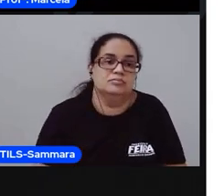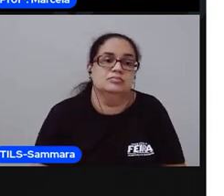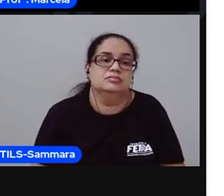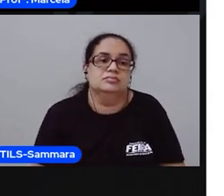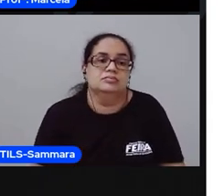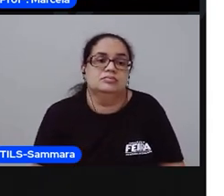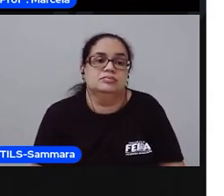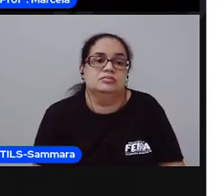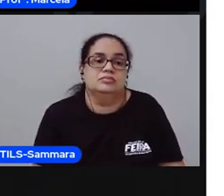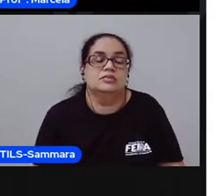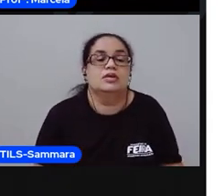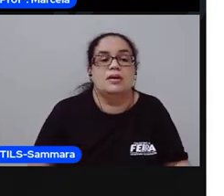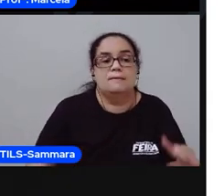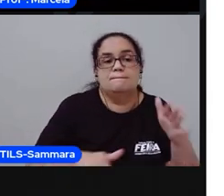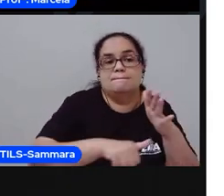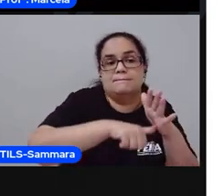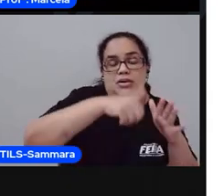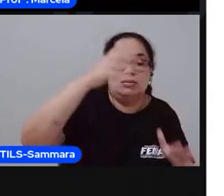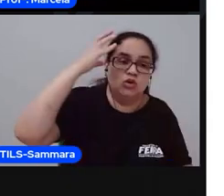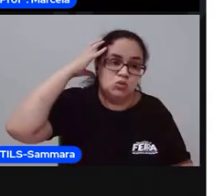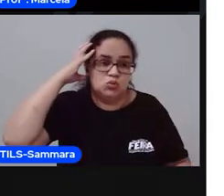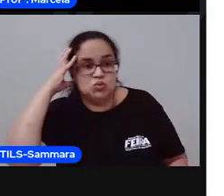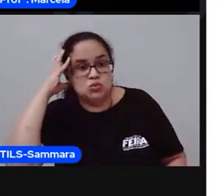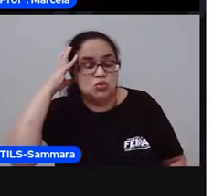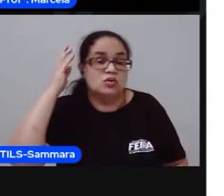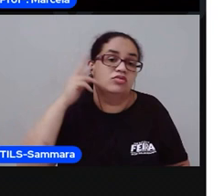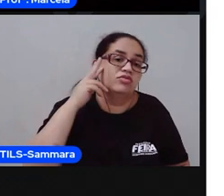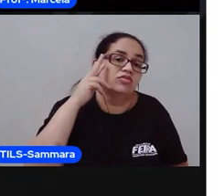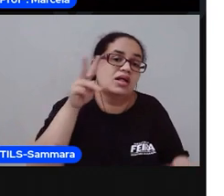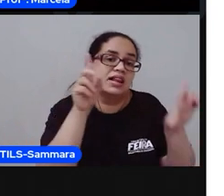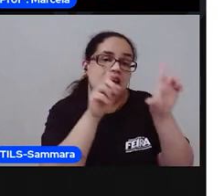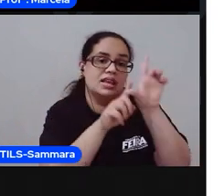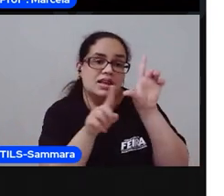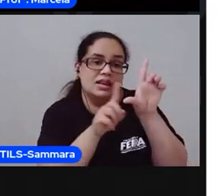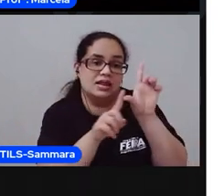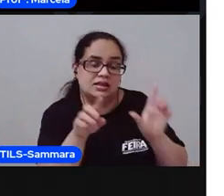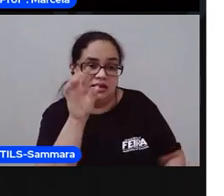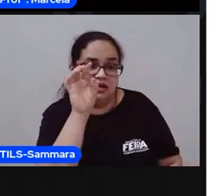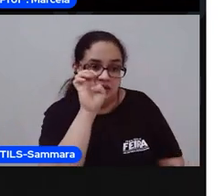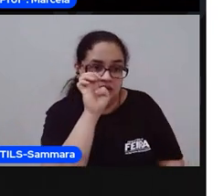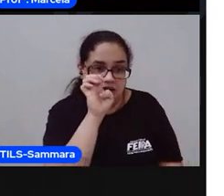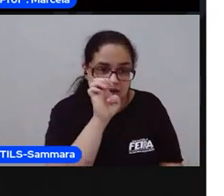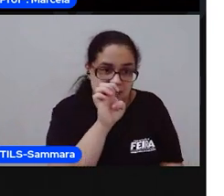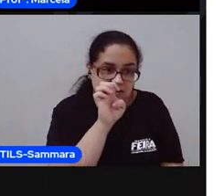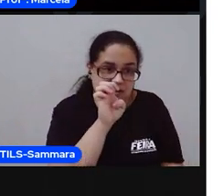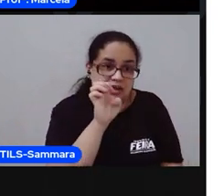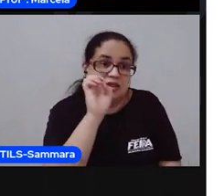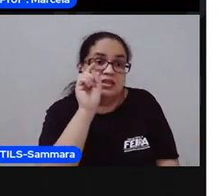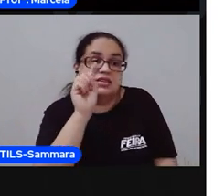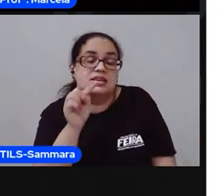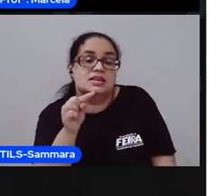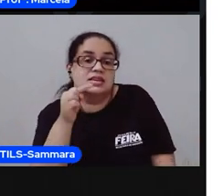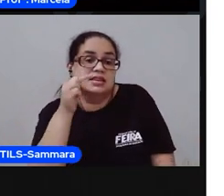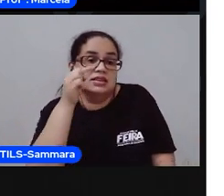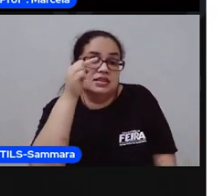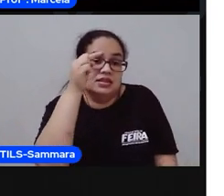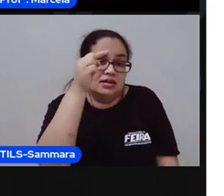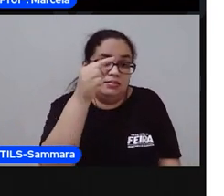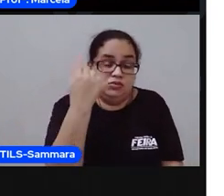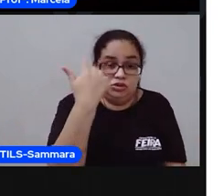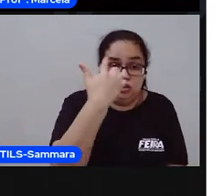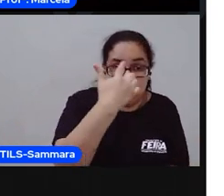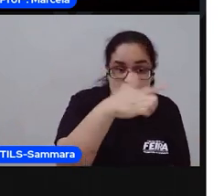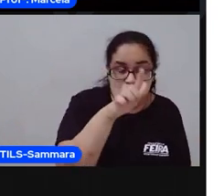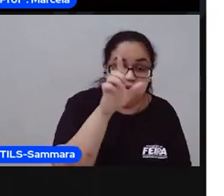Então, o primeiro som que a gente vai ouvir é o som da letra R. É isso? Depois a gente tem o outro E,